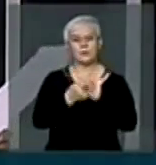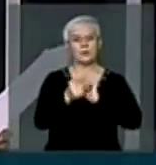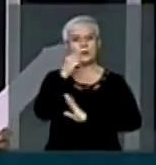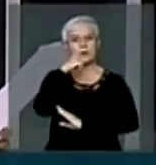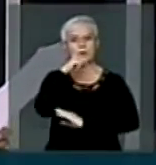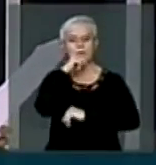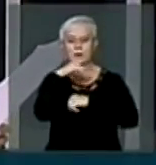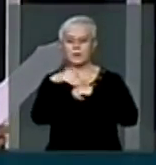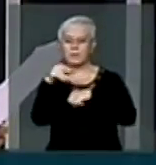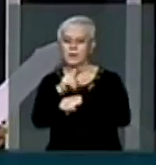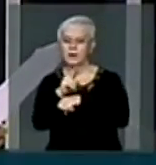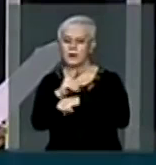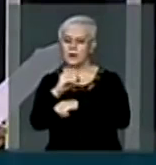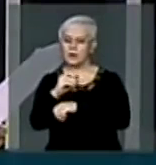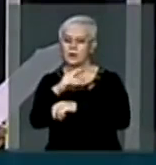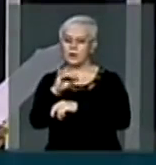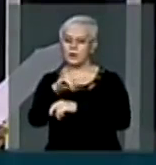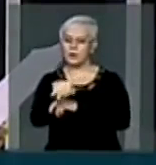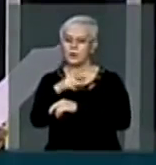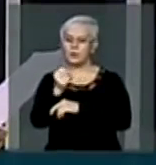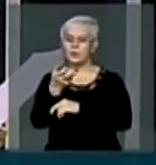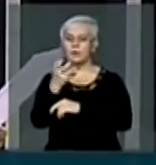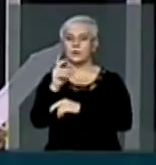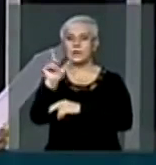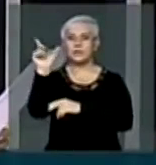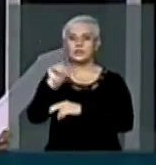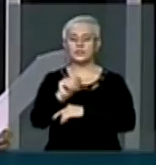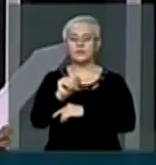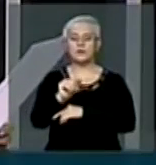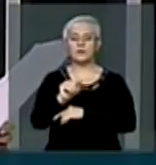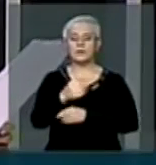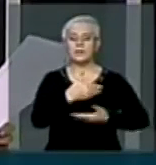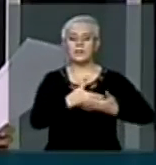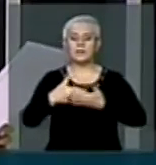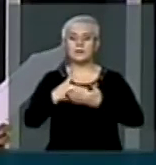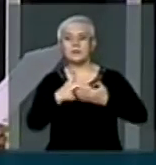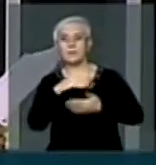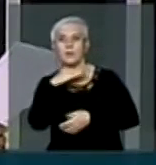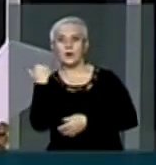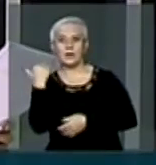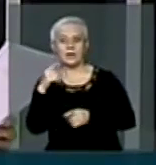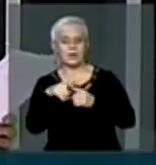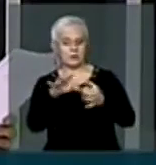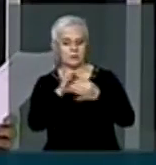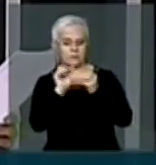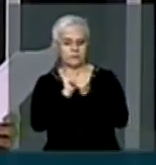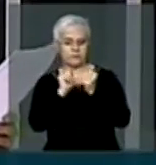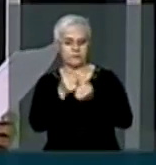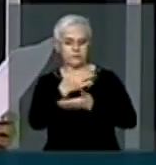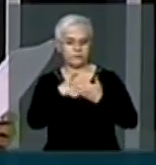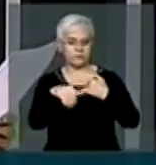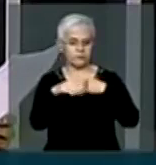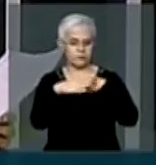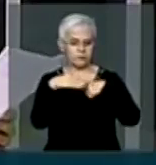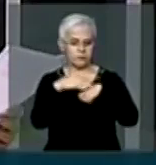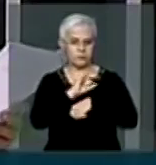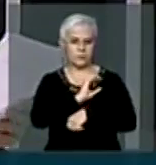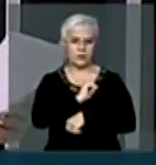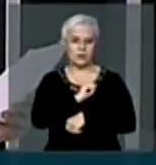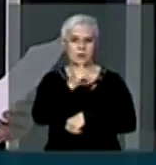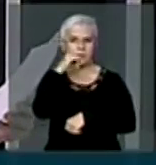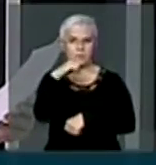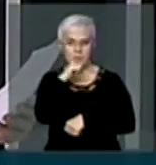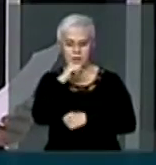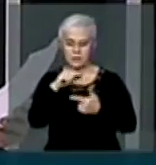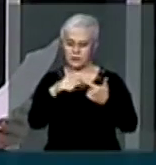a mortalidade materna infantil, promovendo assim o fortalecimento dos vínculos afetivos entre mãe, filho e